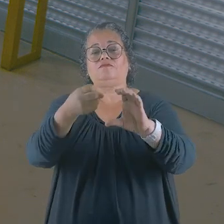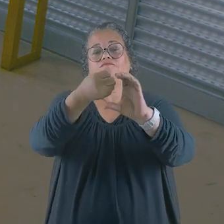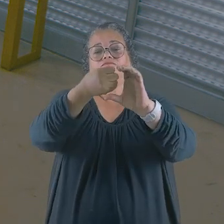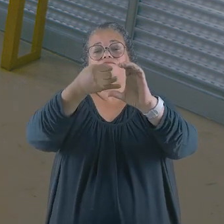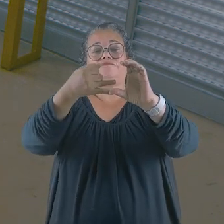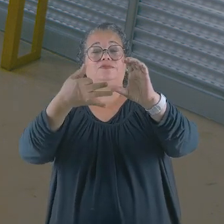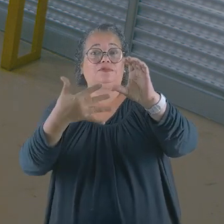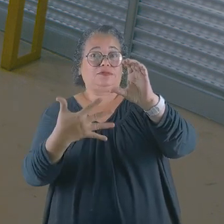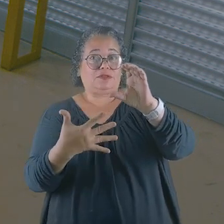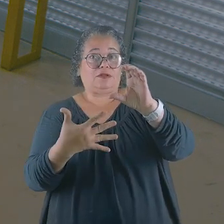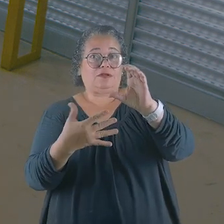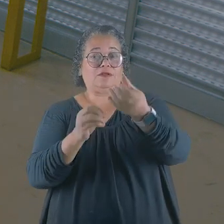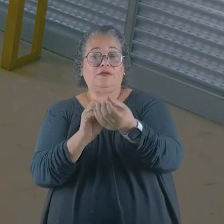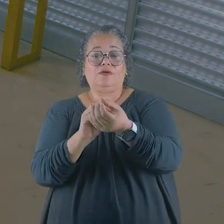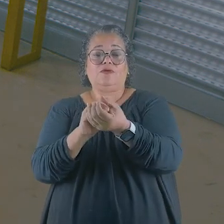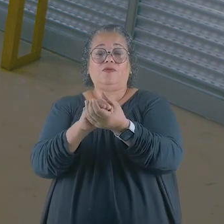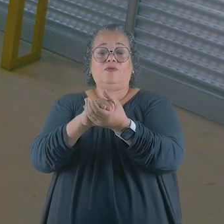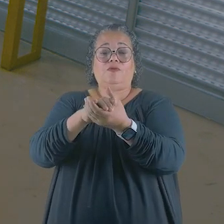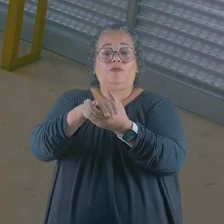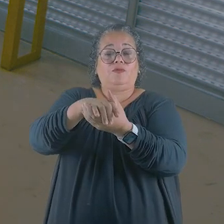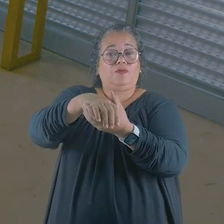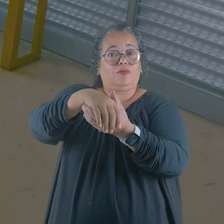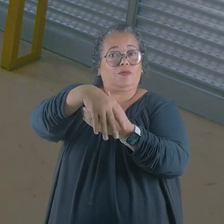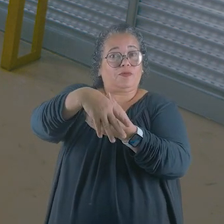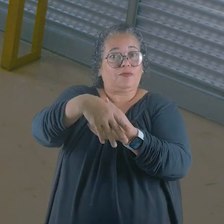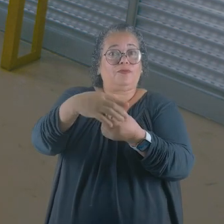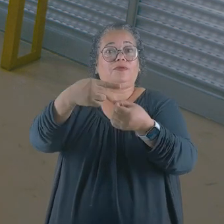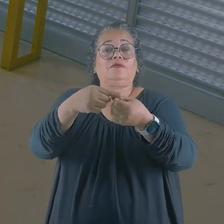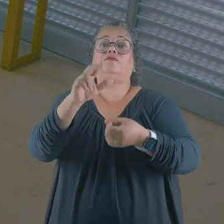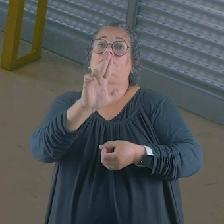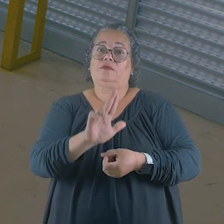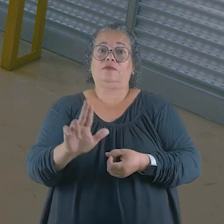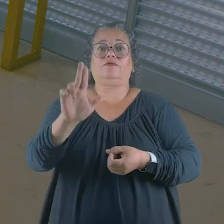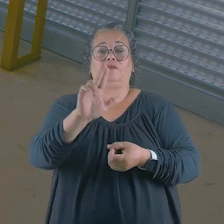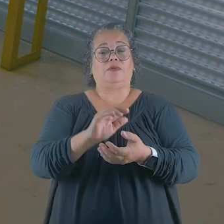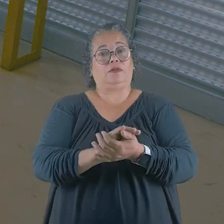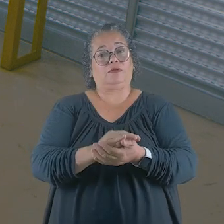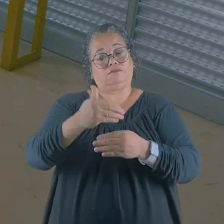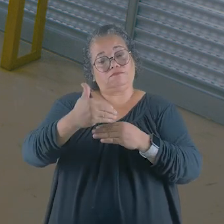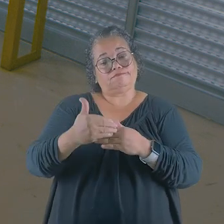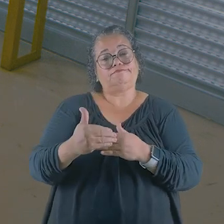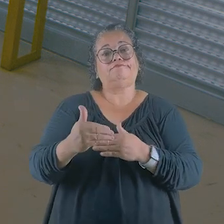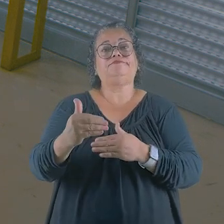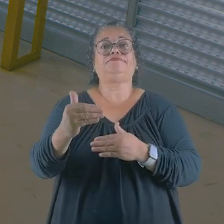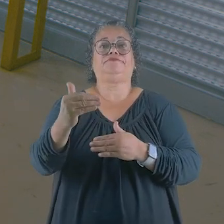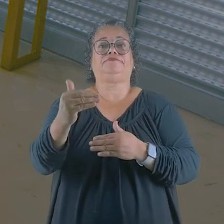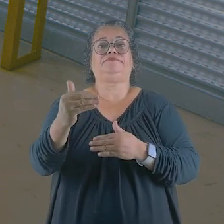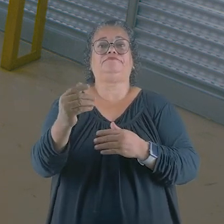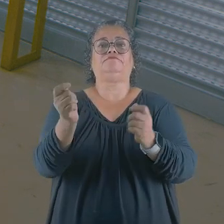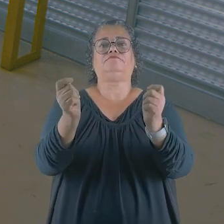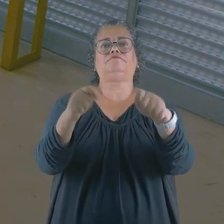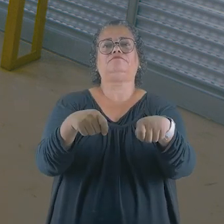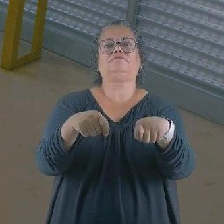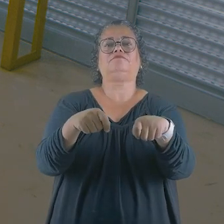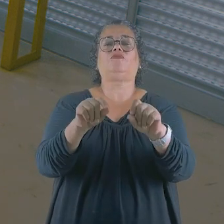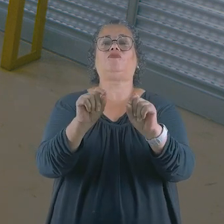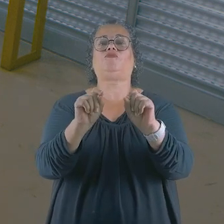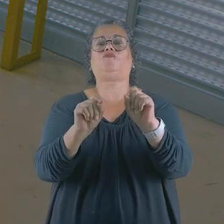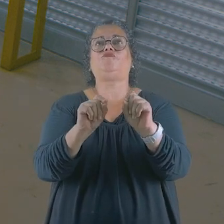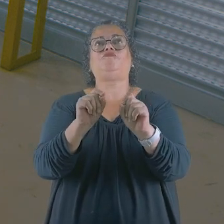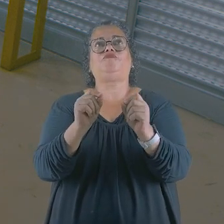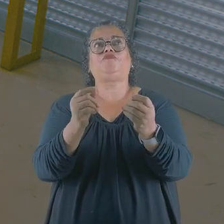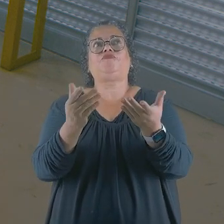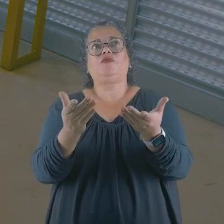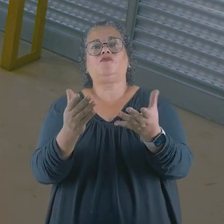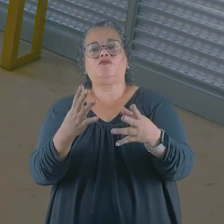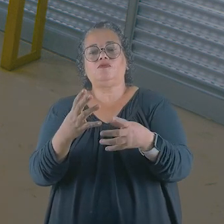caracterizar, o lodo de esgoto aqui da cidade de Uberlândia. É a partir disso que nós podemos fazer